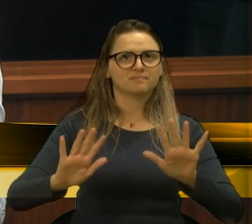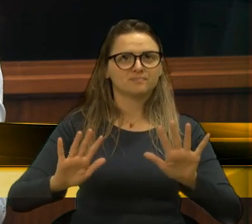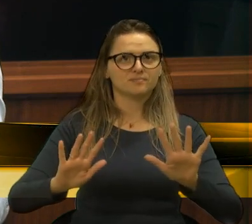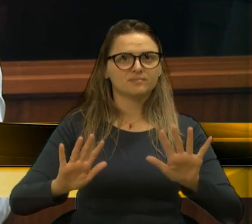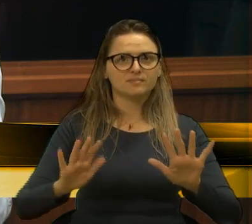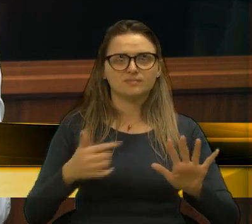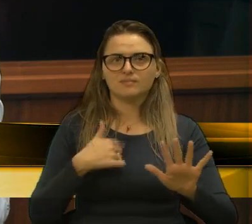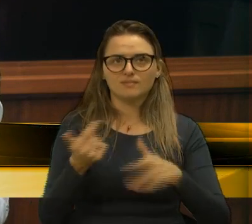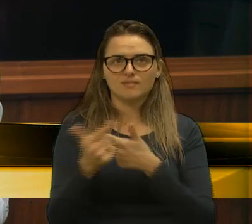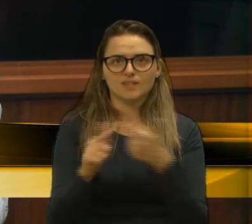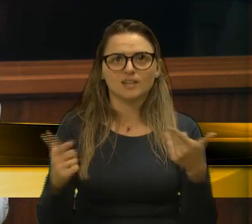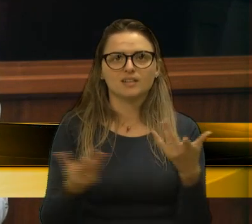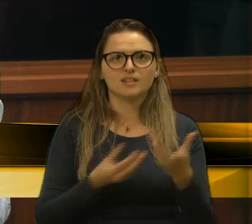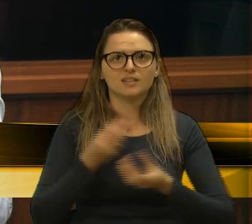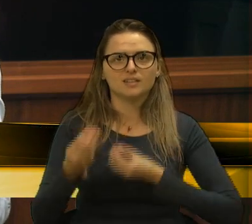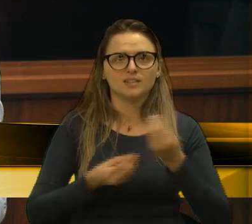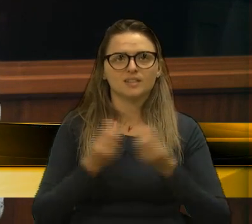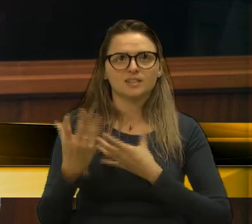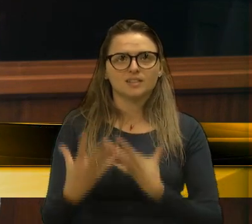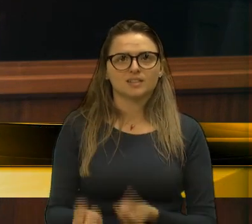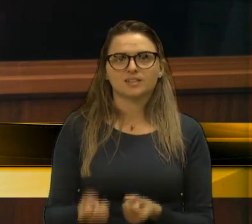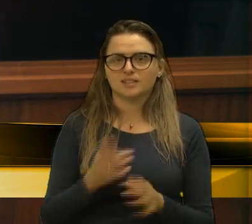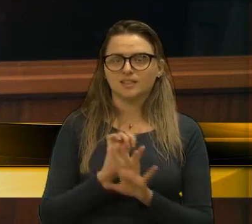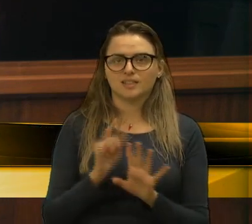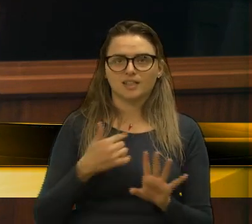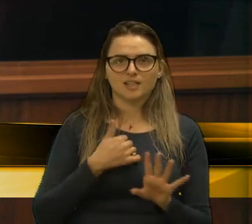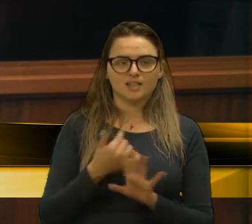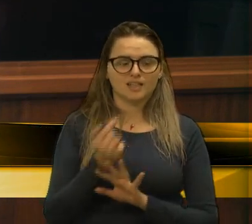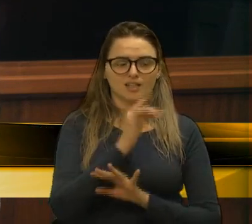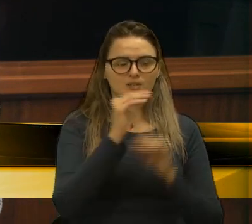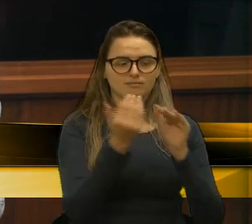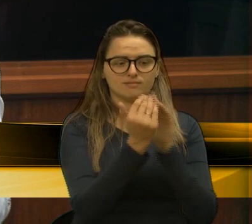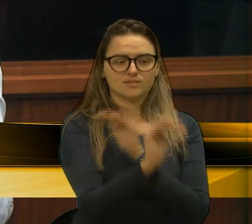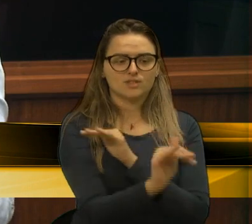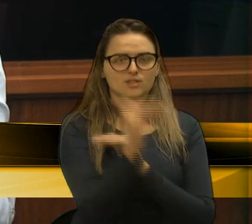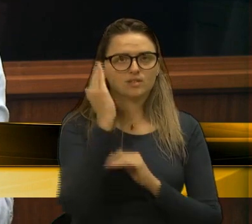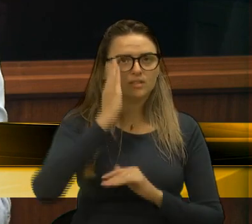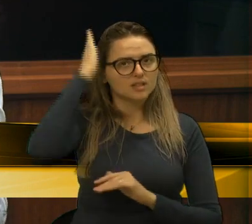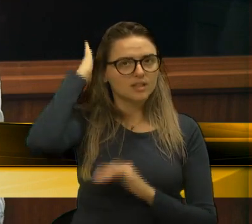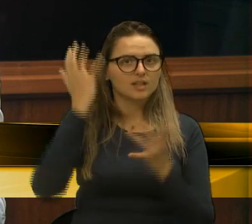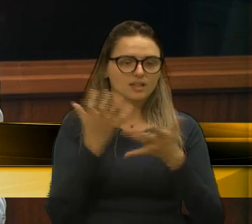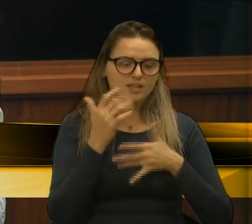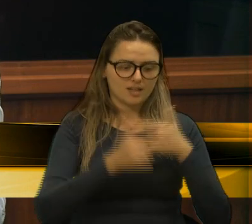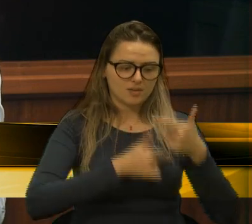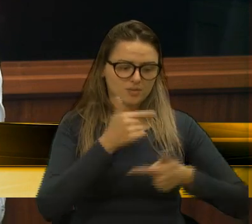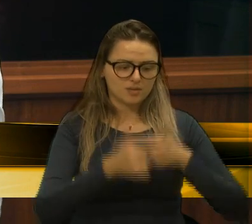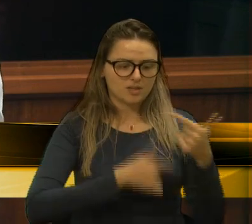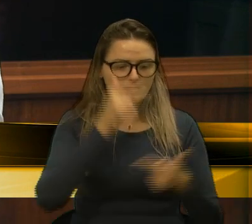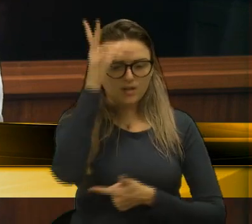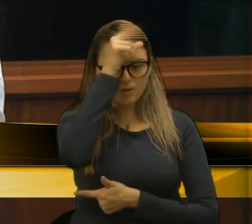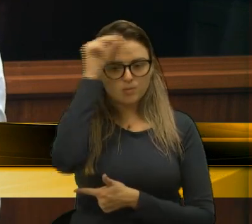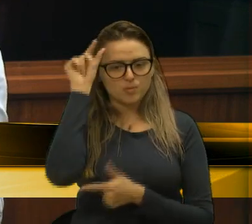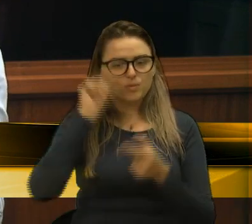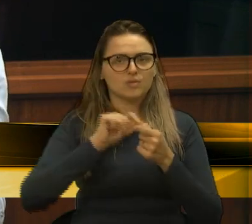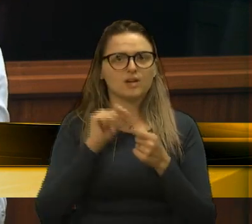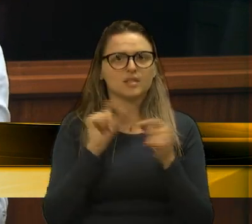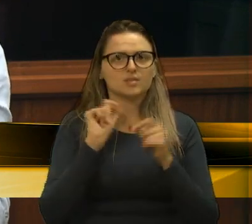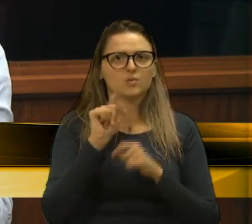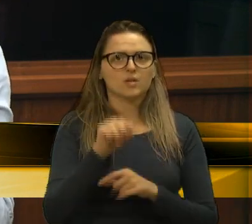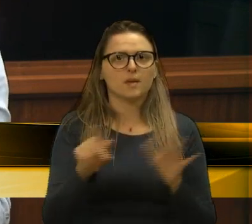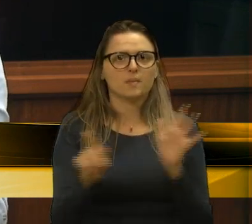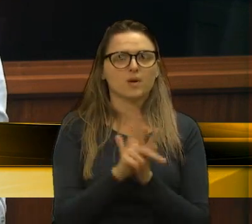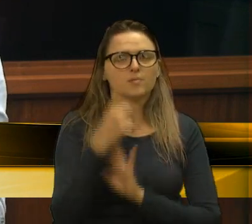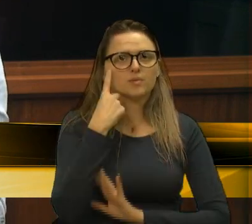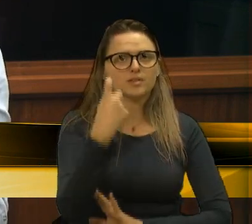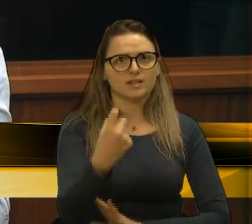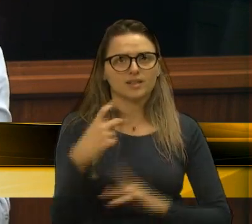Esses CCs aqui estão tudo seguindo a linha do prefeito. Querem que o serviço público sirva os seus interesses particulares. Então, gente precisa